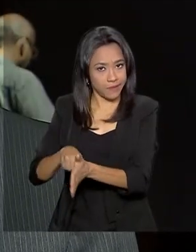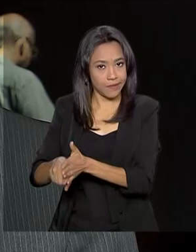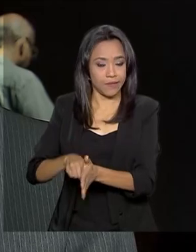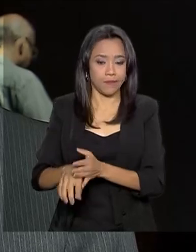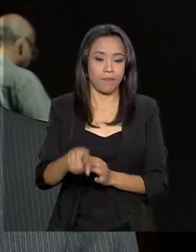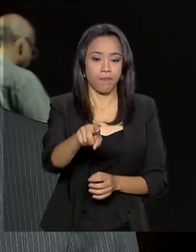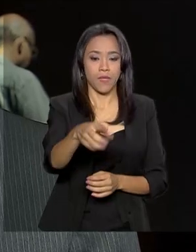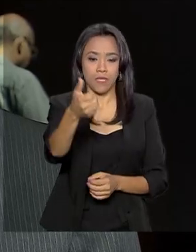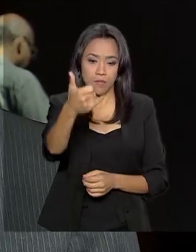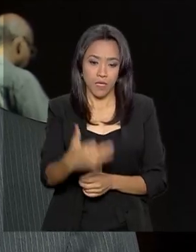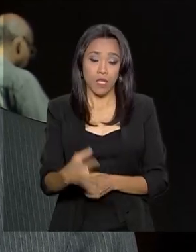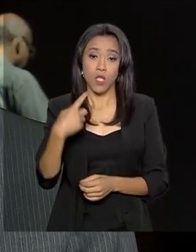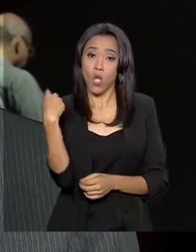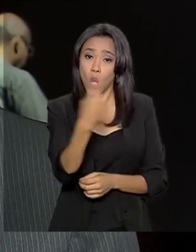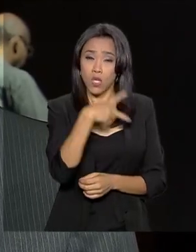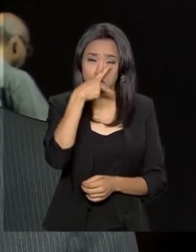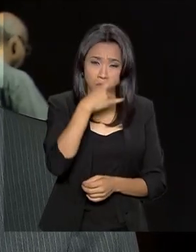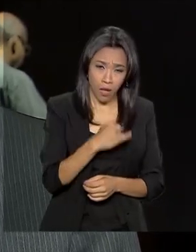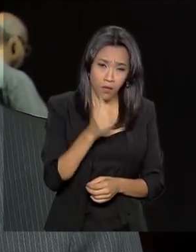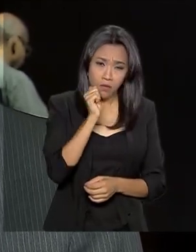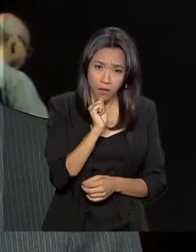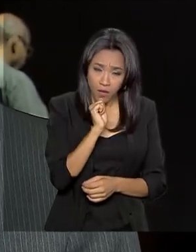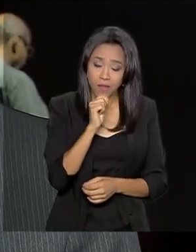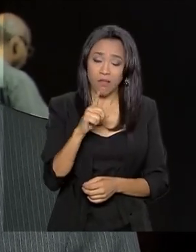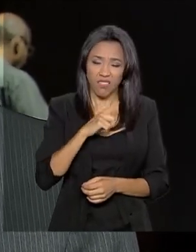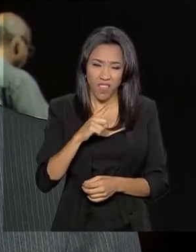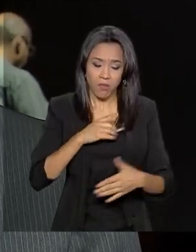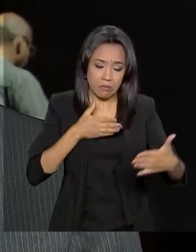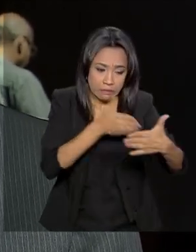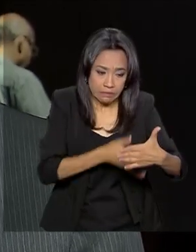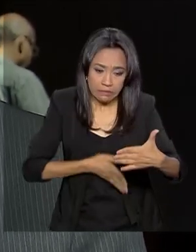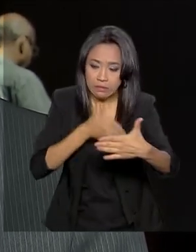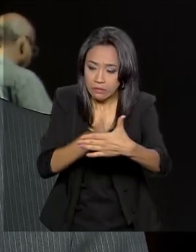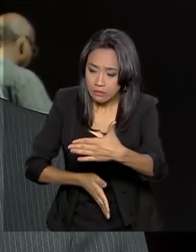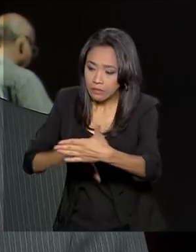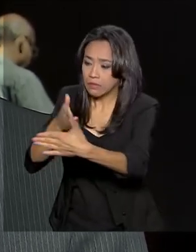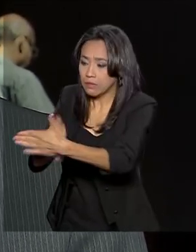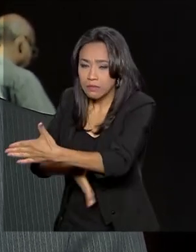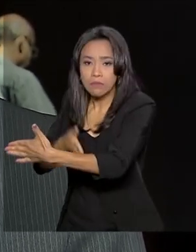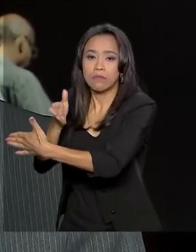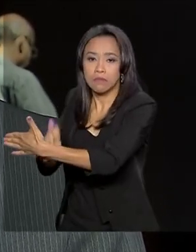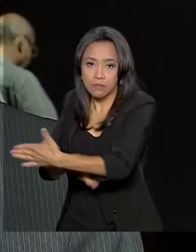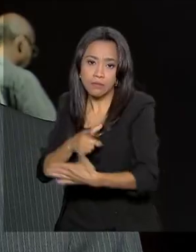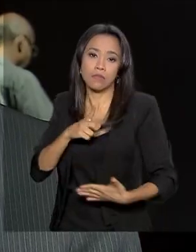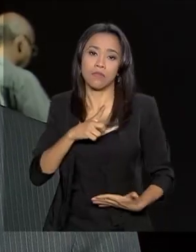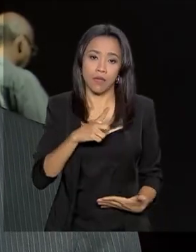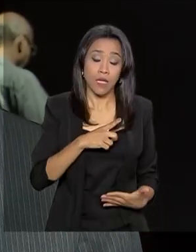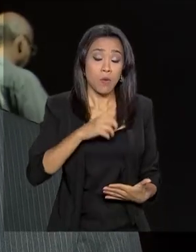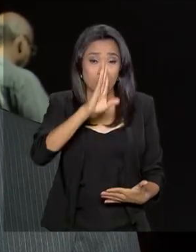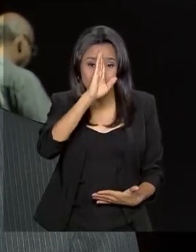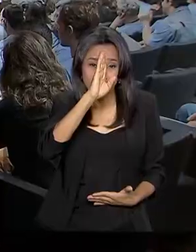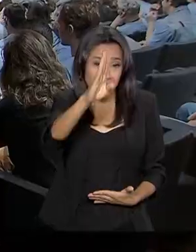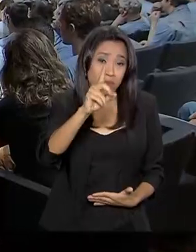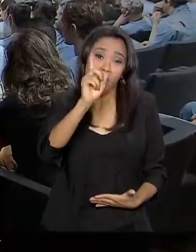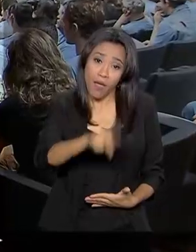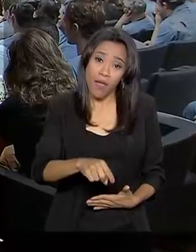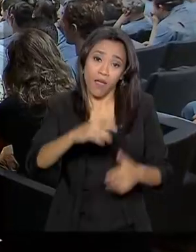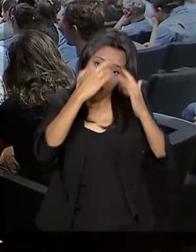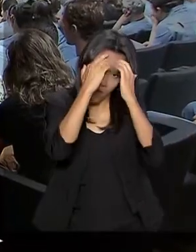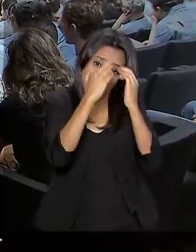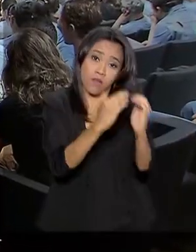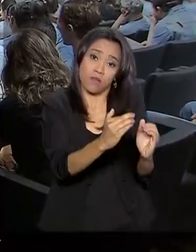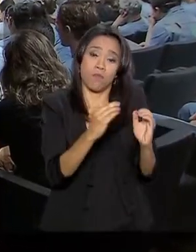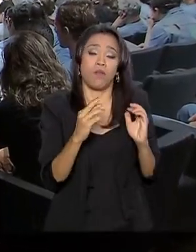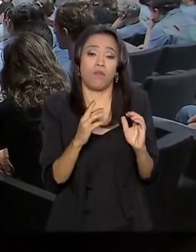pais ainda enfrentamos muitas barreiras. A principal dela é a efetivação das leis. Desde